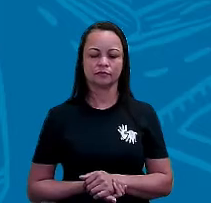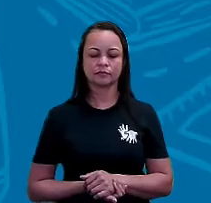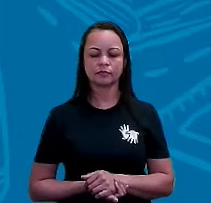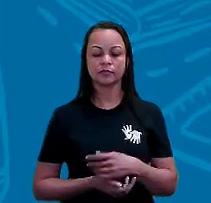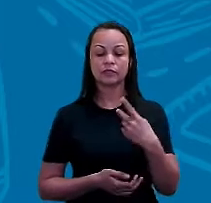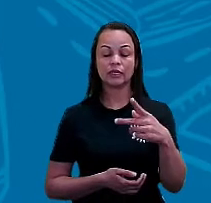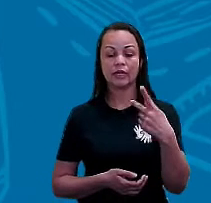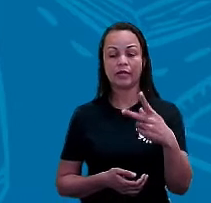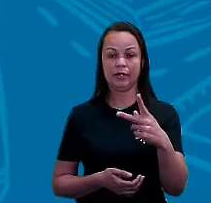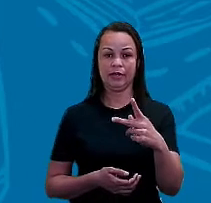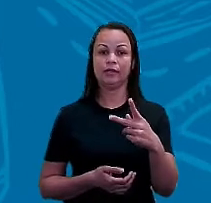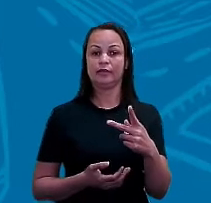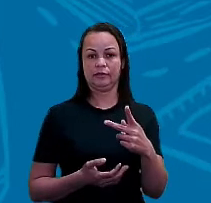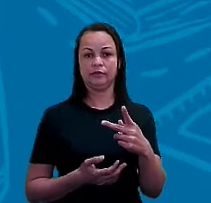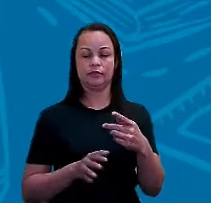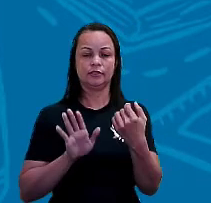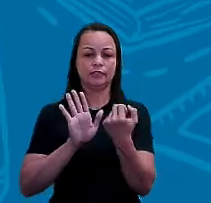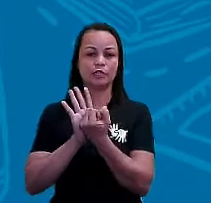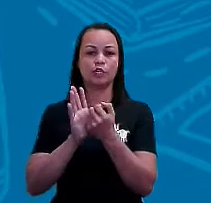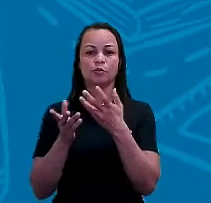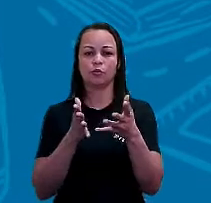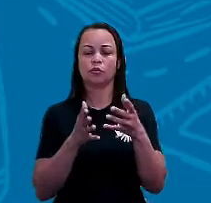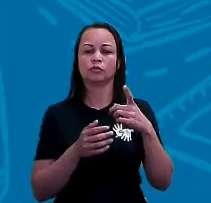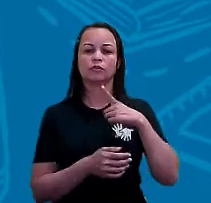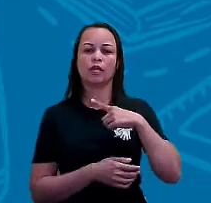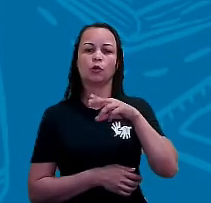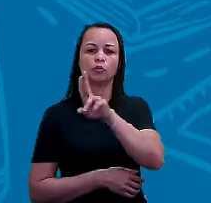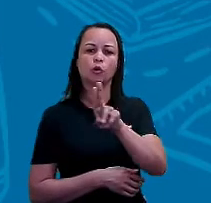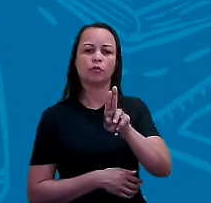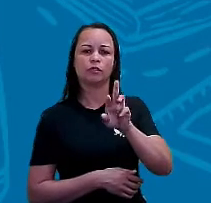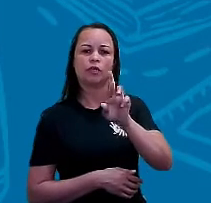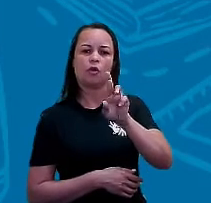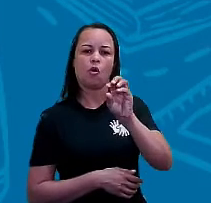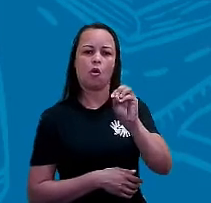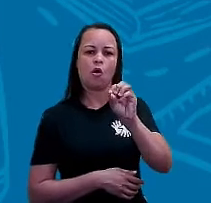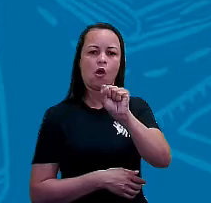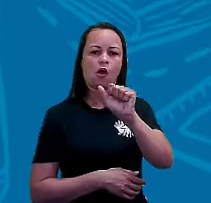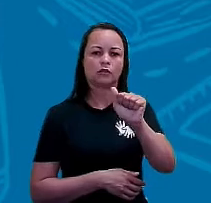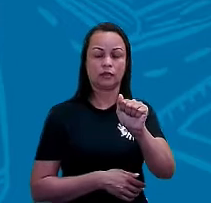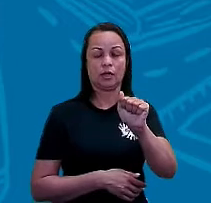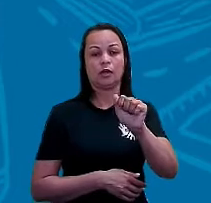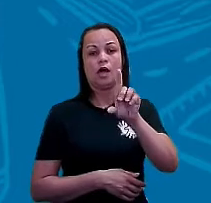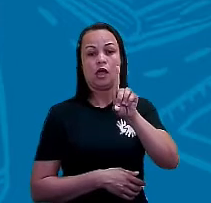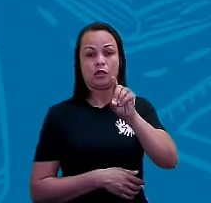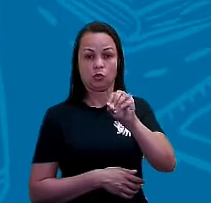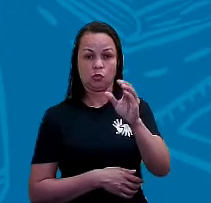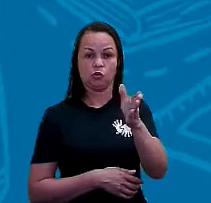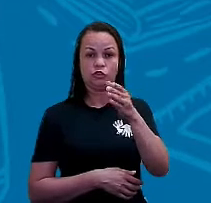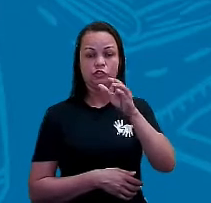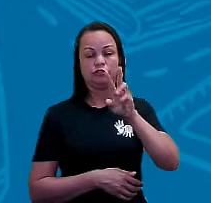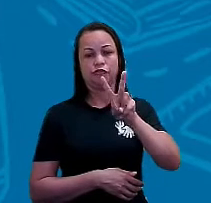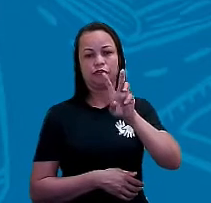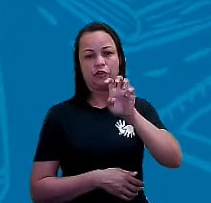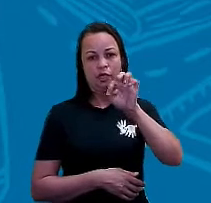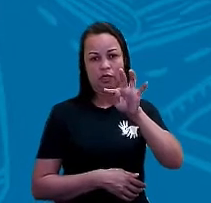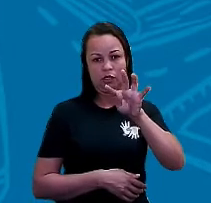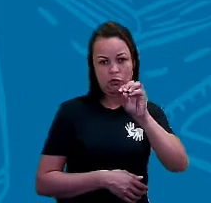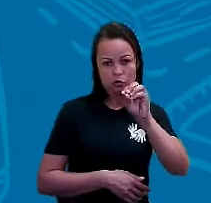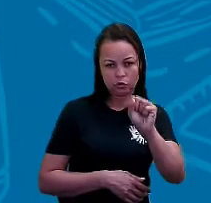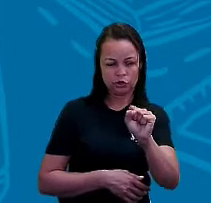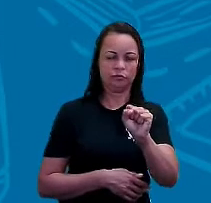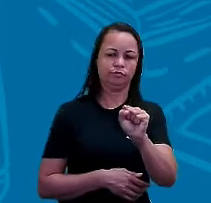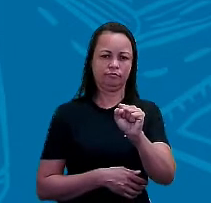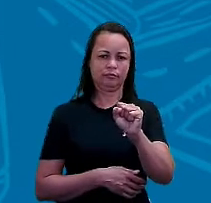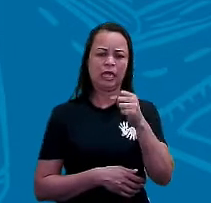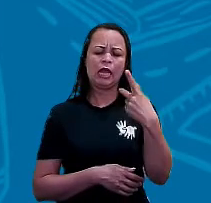Esse símbolo, ele chama-se de rosa dos ventos, tá certo? A rosa dos ventos. E para